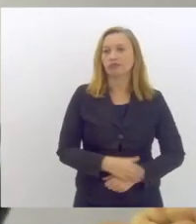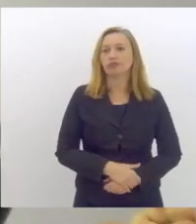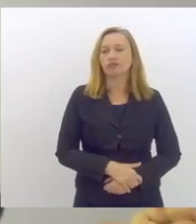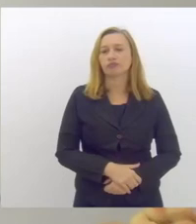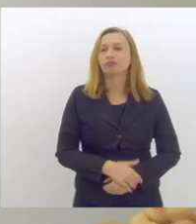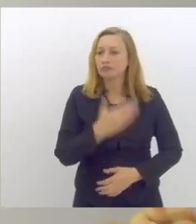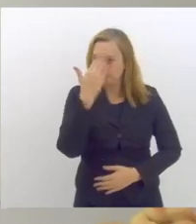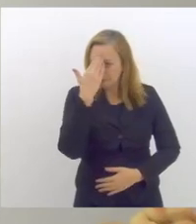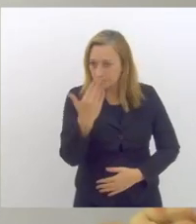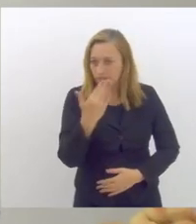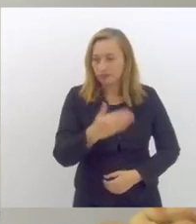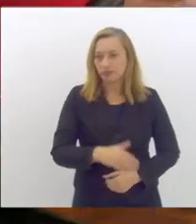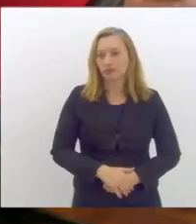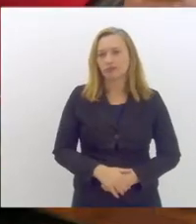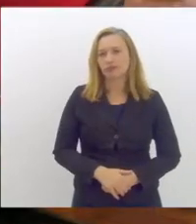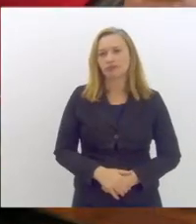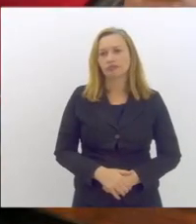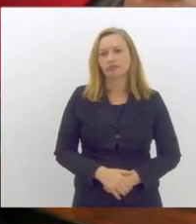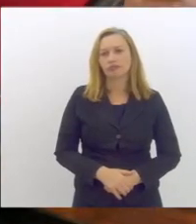Obrigado